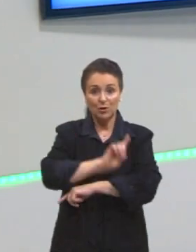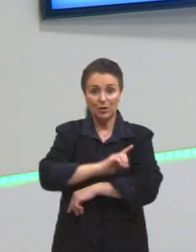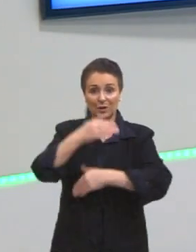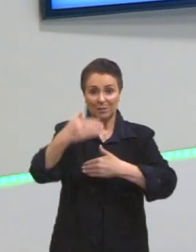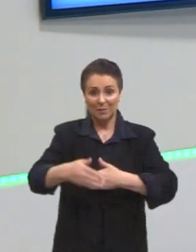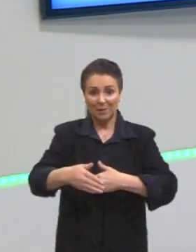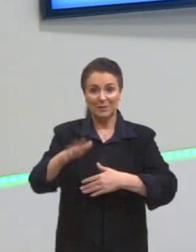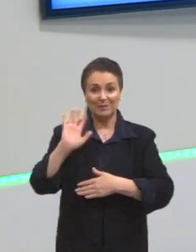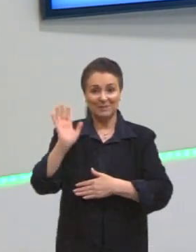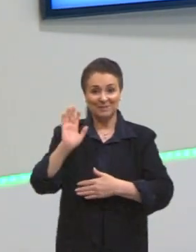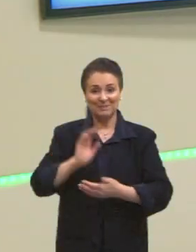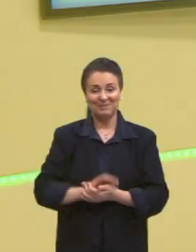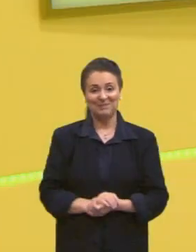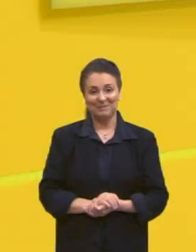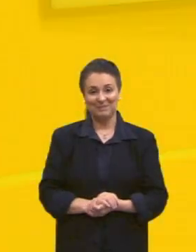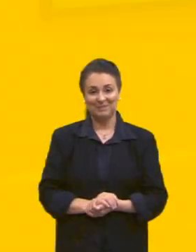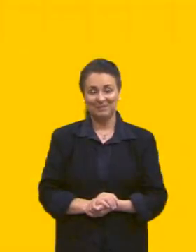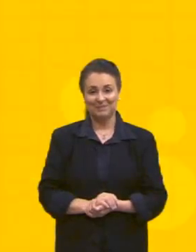e até a próxima.